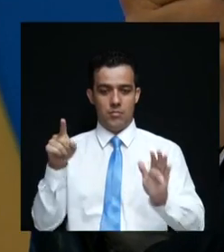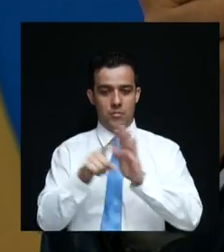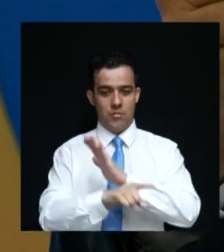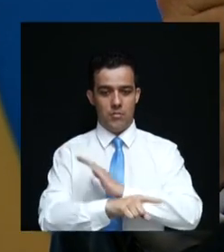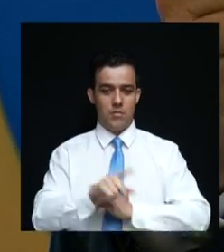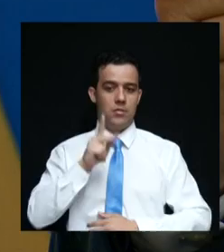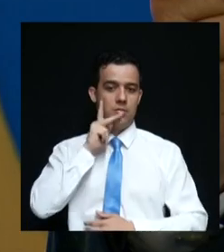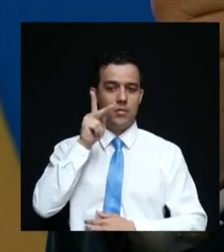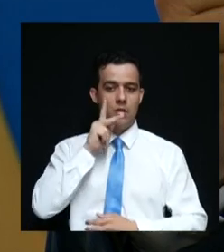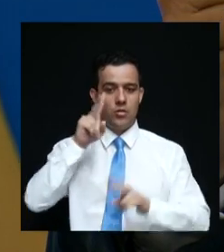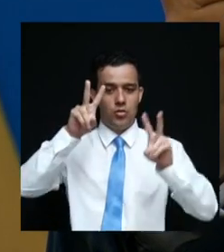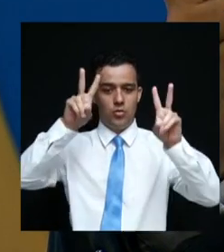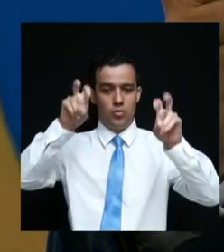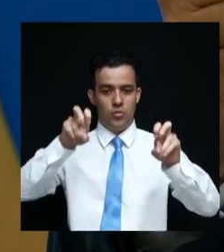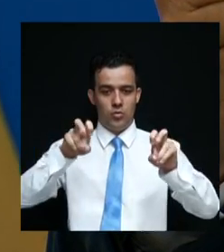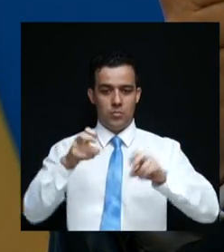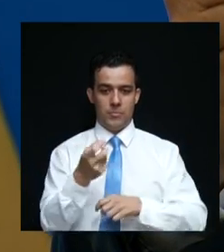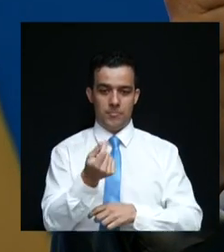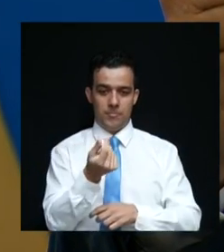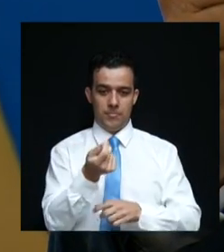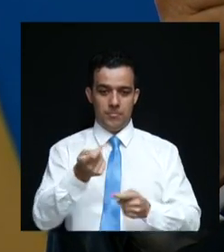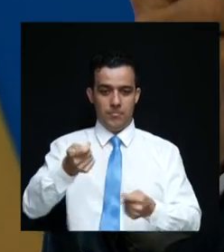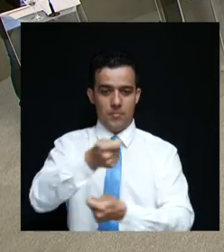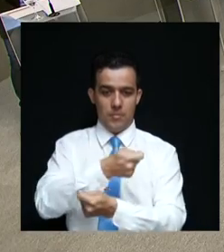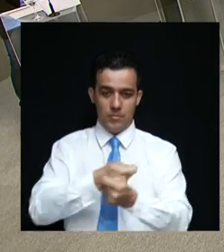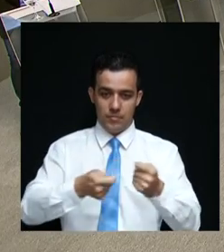sobre economia.